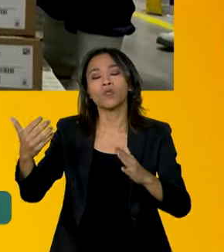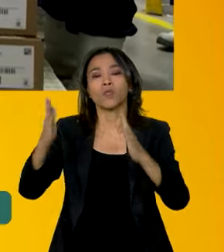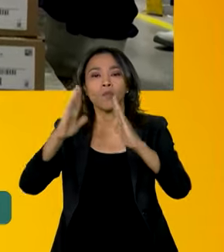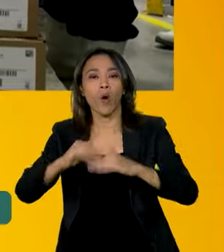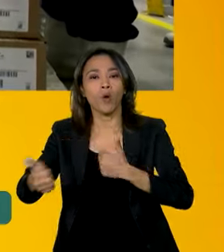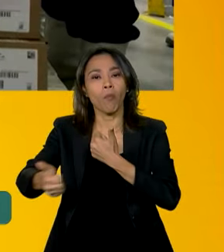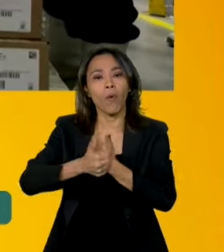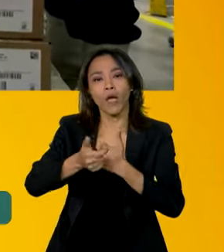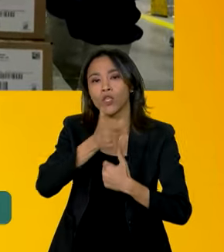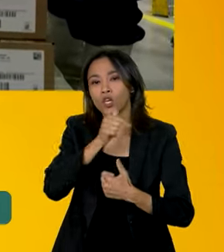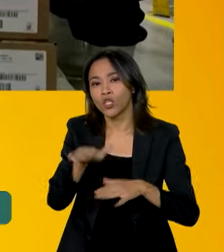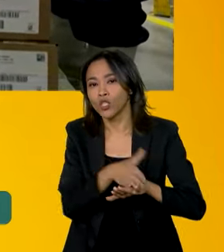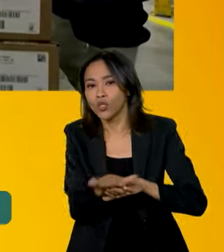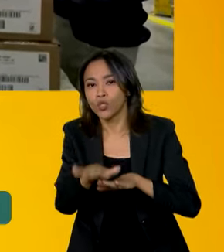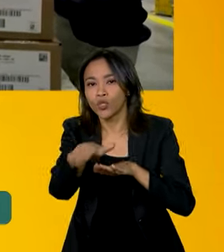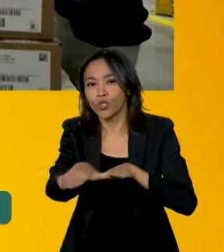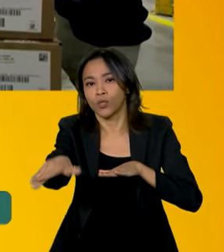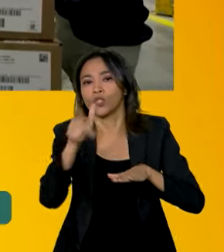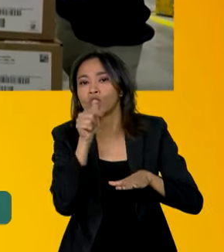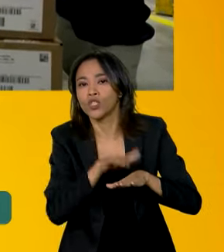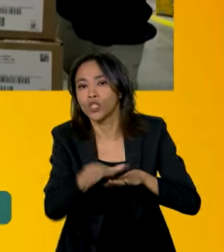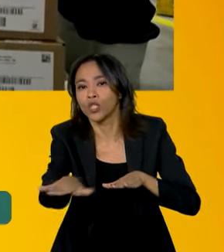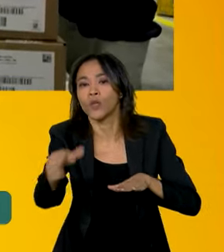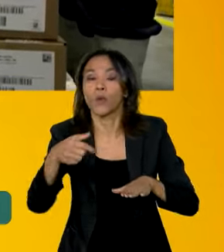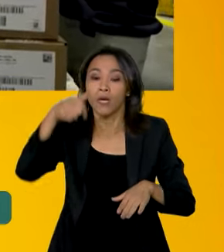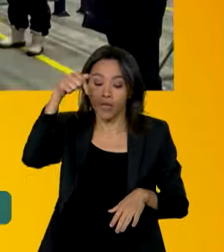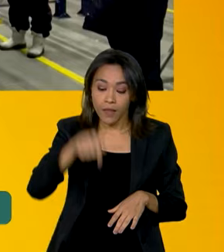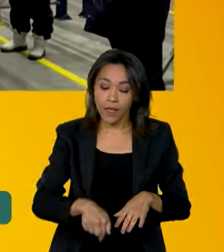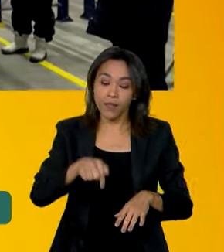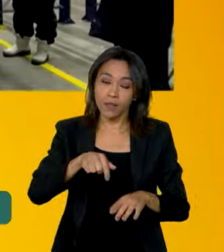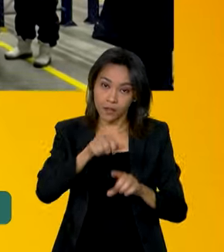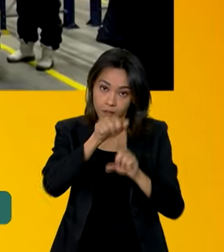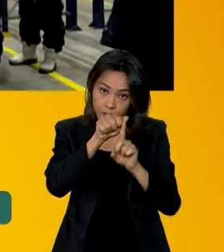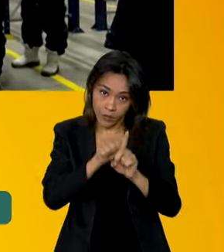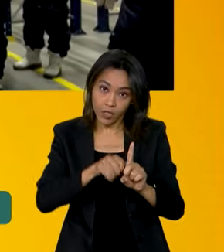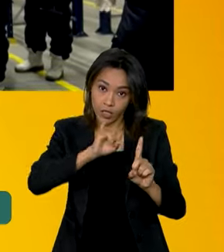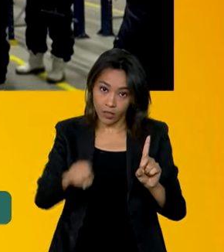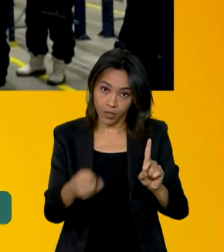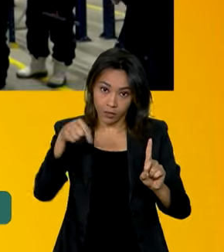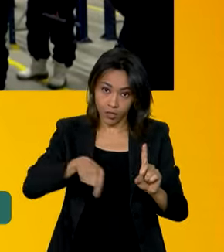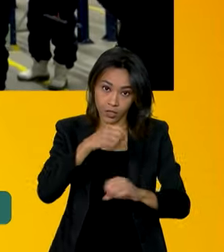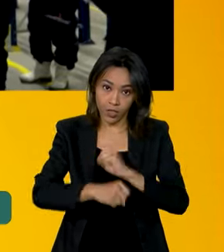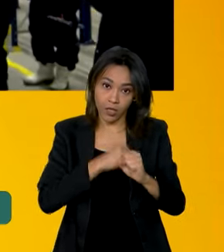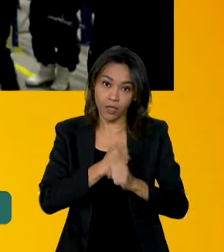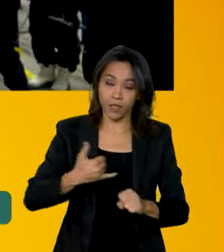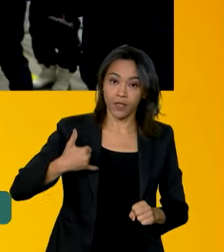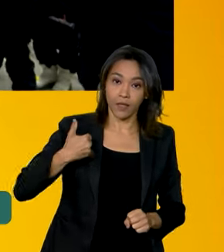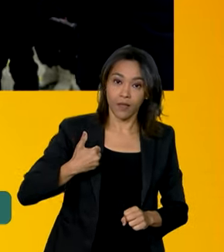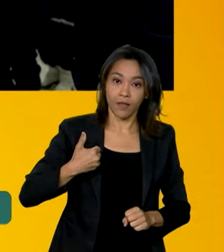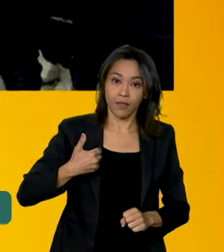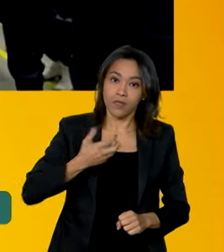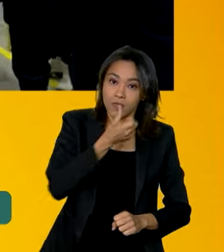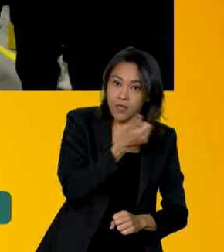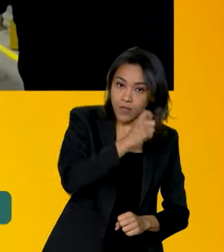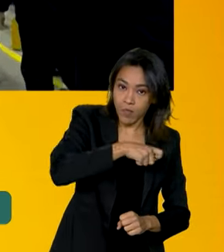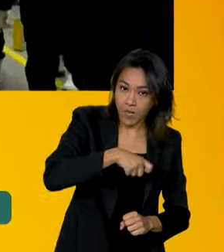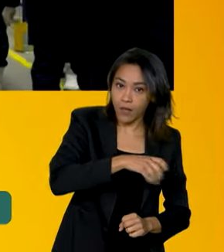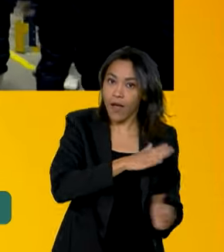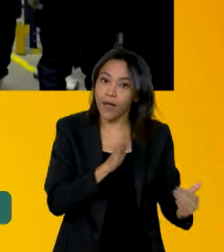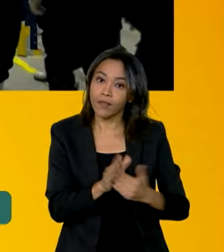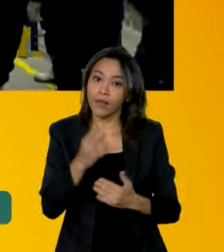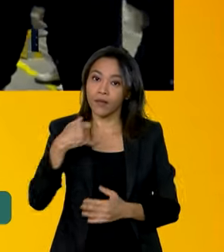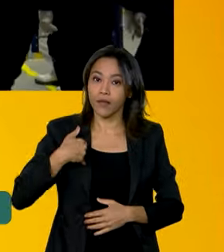Além disso, desde o dia 1º de janeiro deste ano, a vacinação de crianças de 6 meses a 4 anos de idade